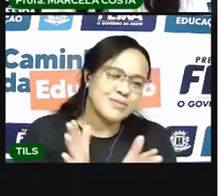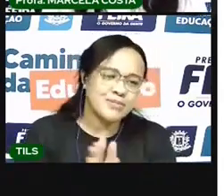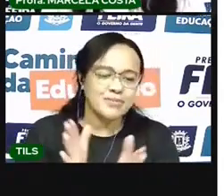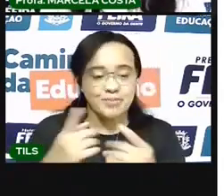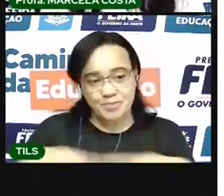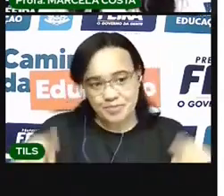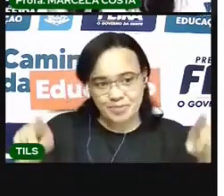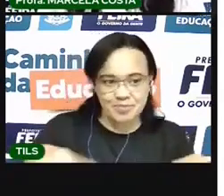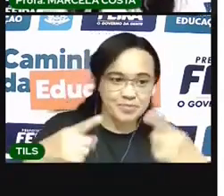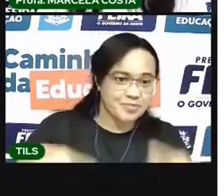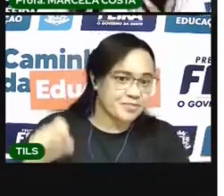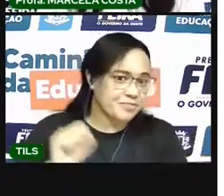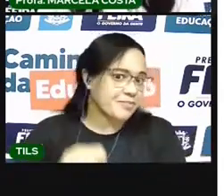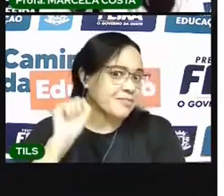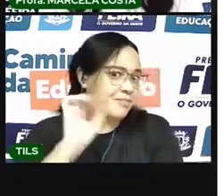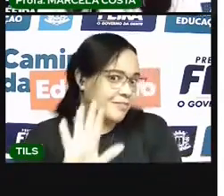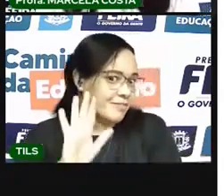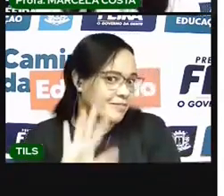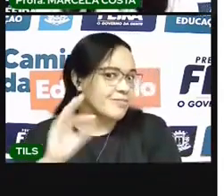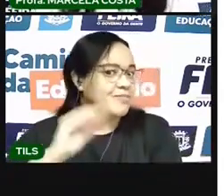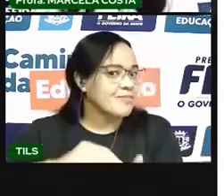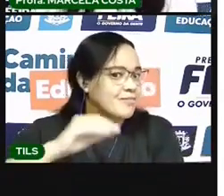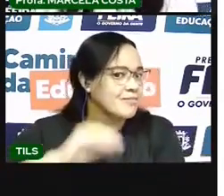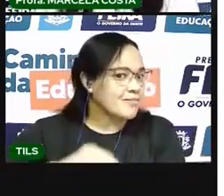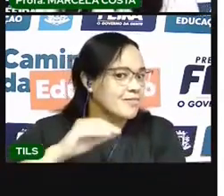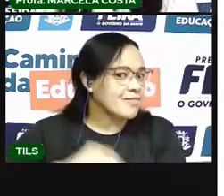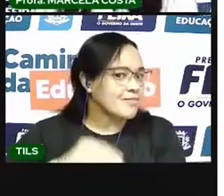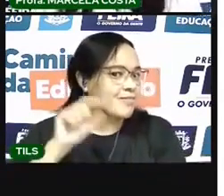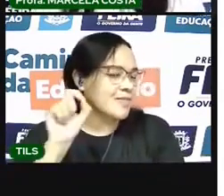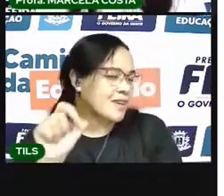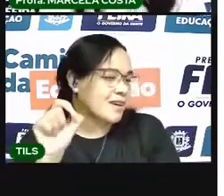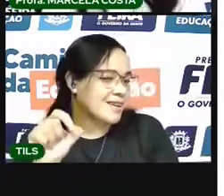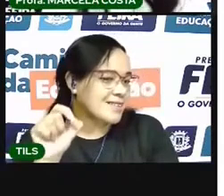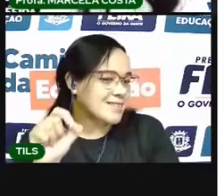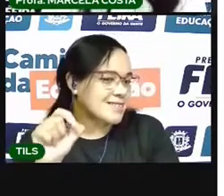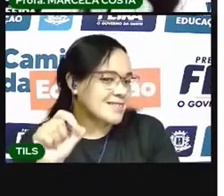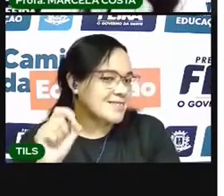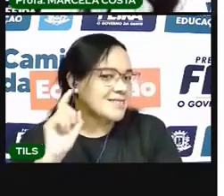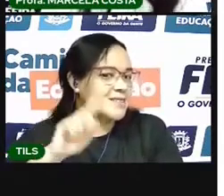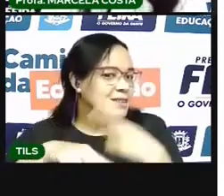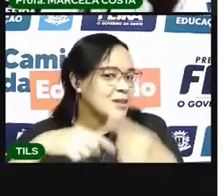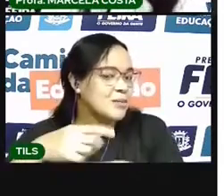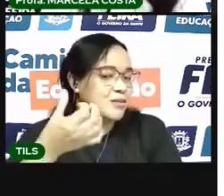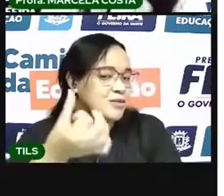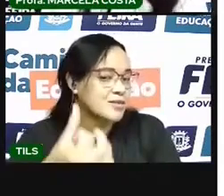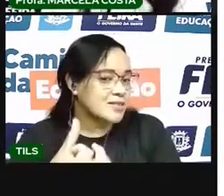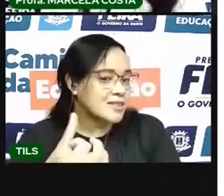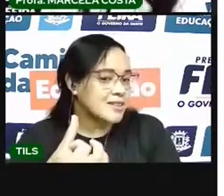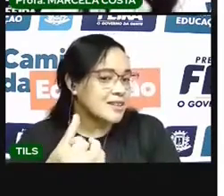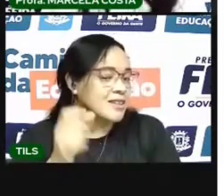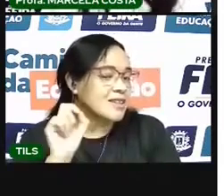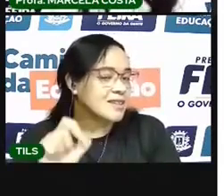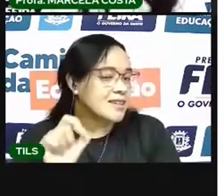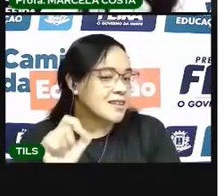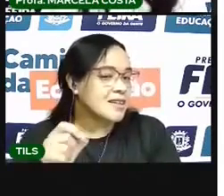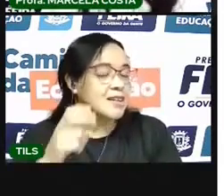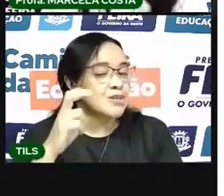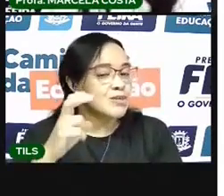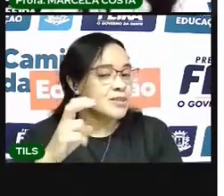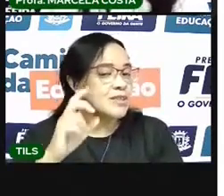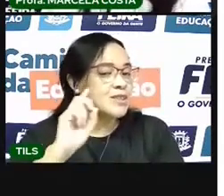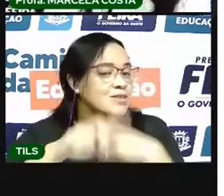ta. Mas peraí. Que falta alguém aí. Quem é que vem depois do 6? Do 5 quer dizer?